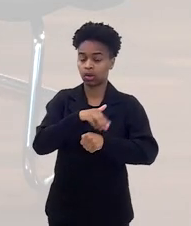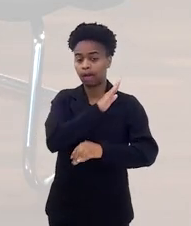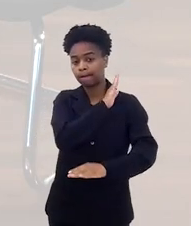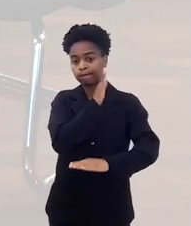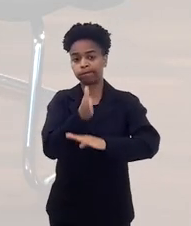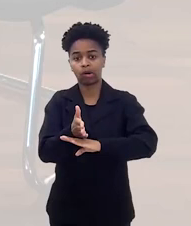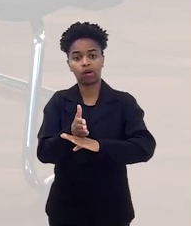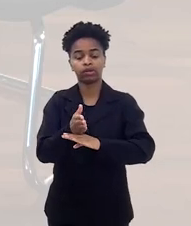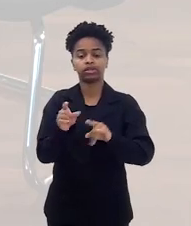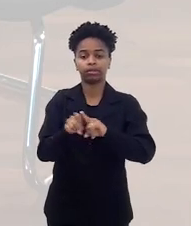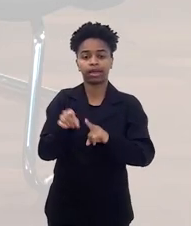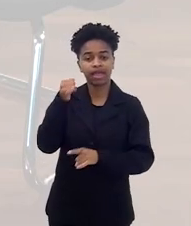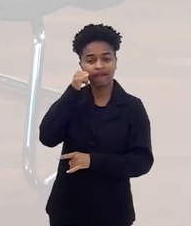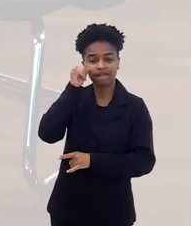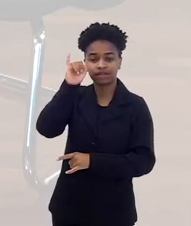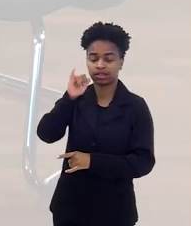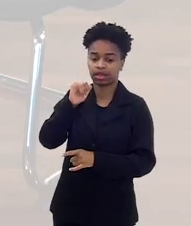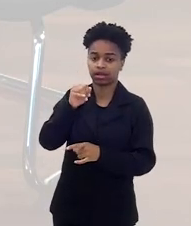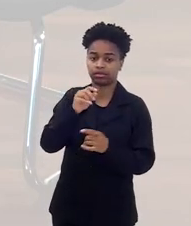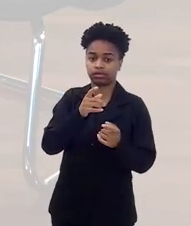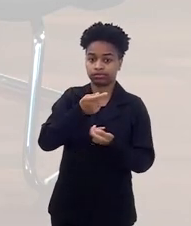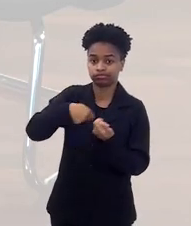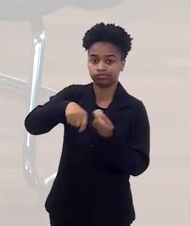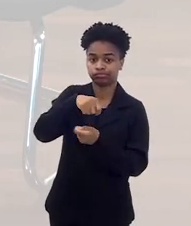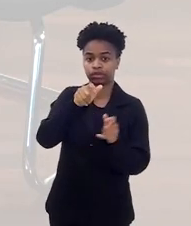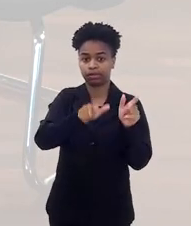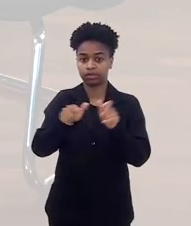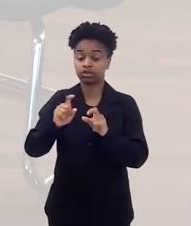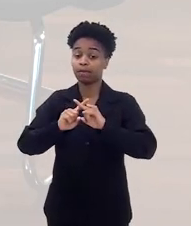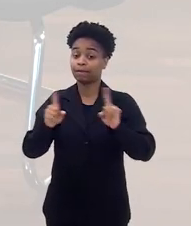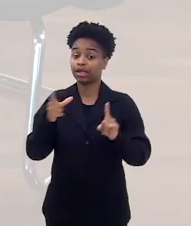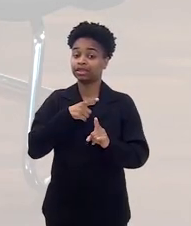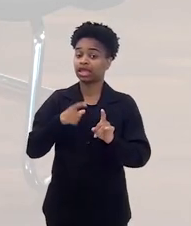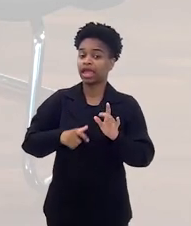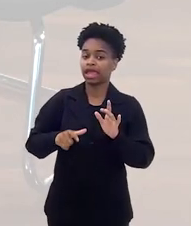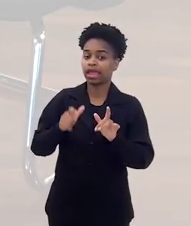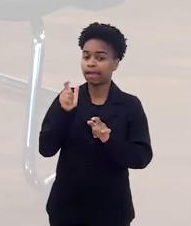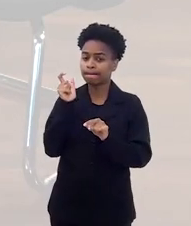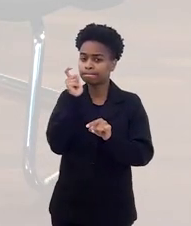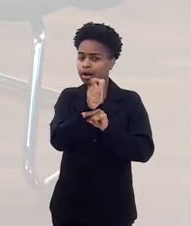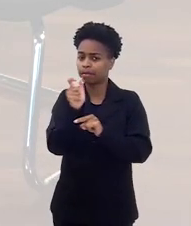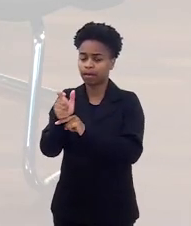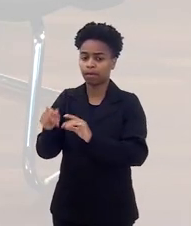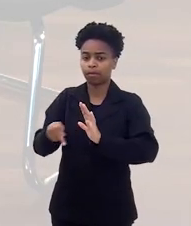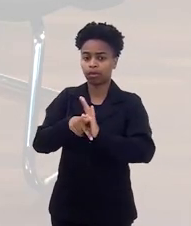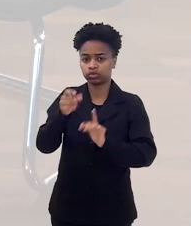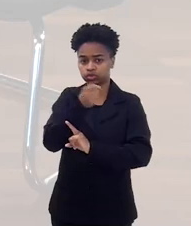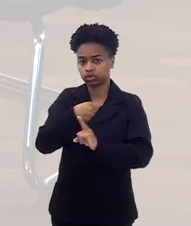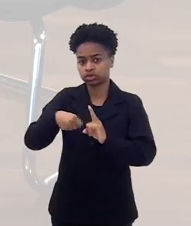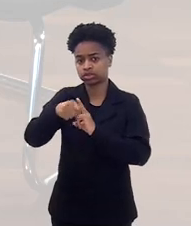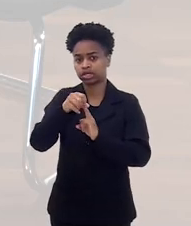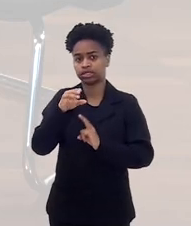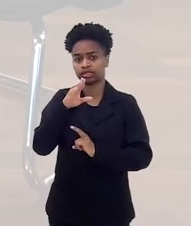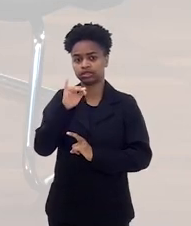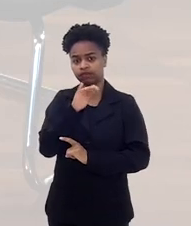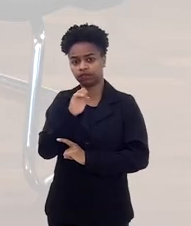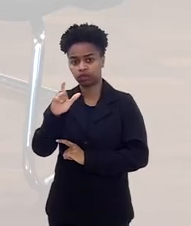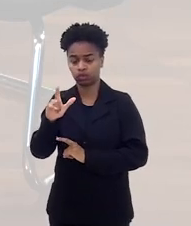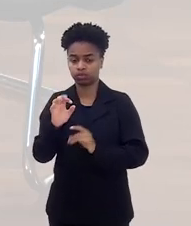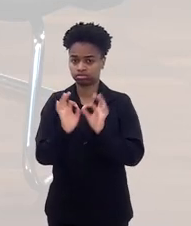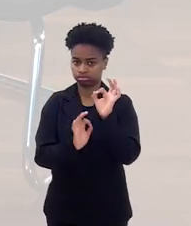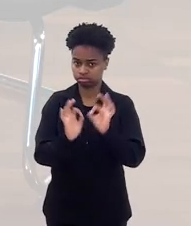enfrentamento e prevenção ao tráfico de pessoas. Só que existe uma crítica da sociedade civil, a sociedade civil organizada, as